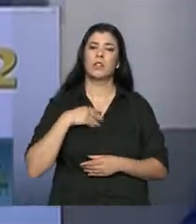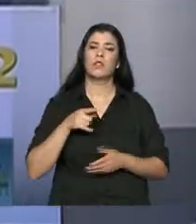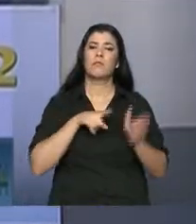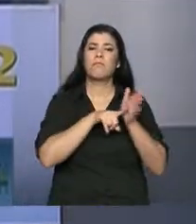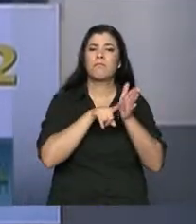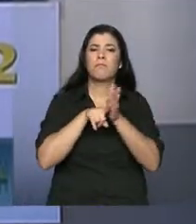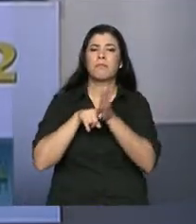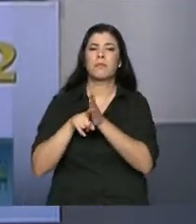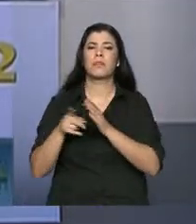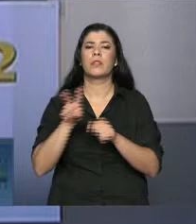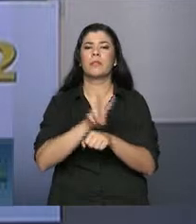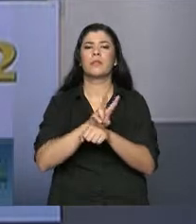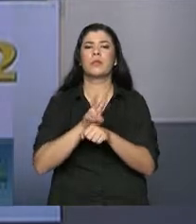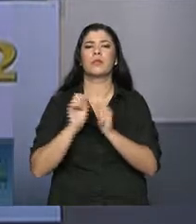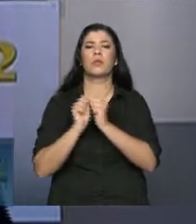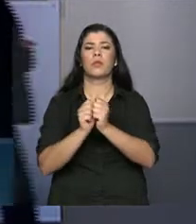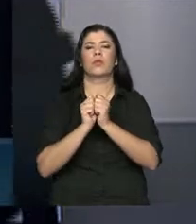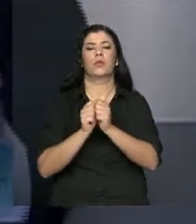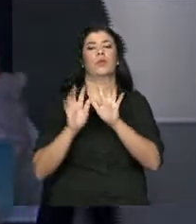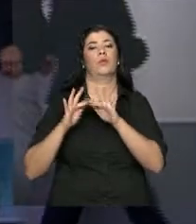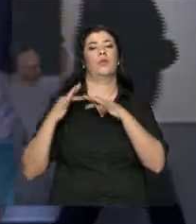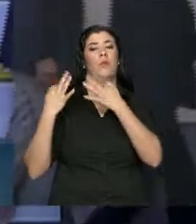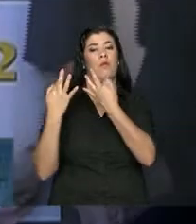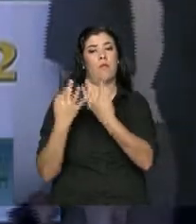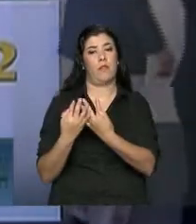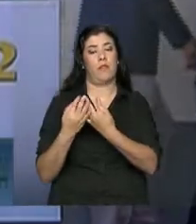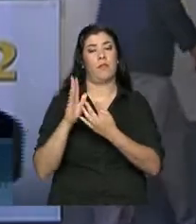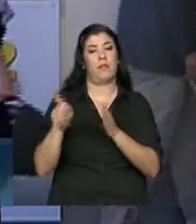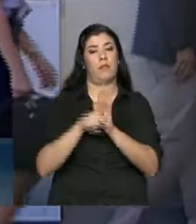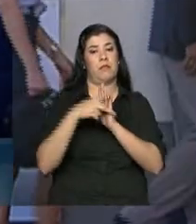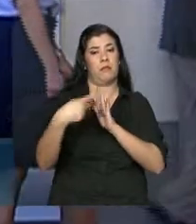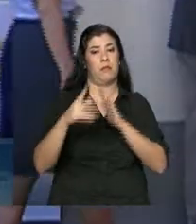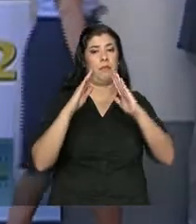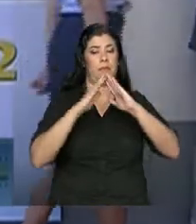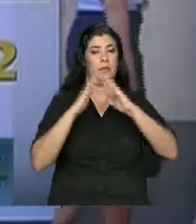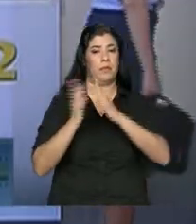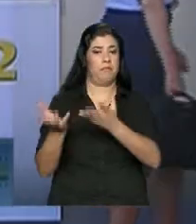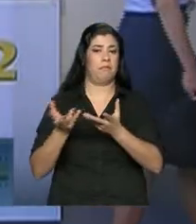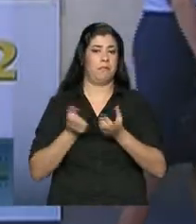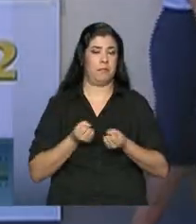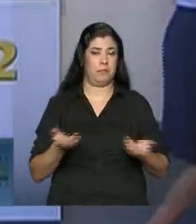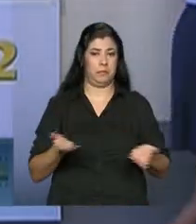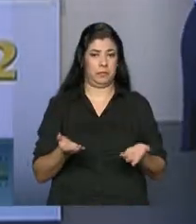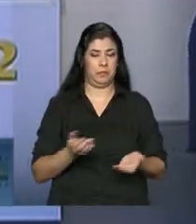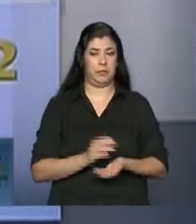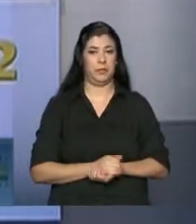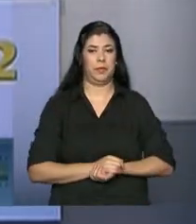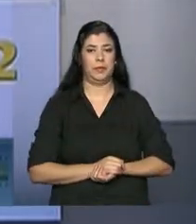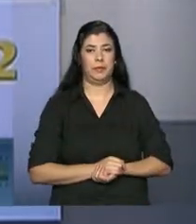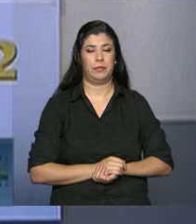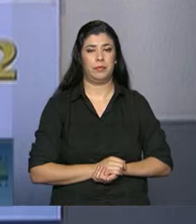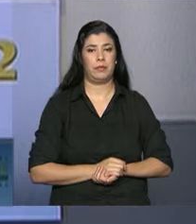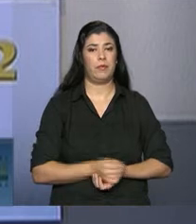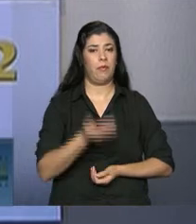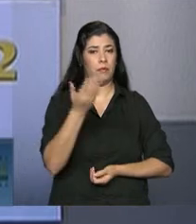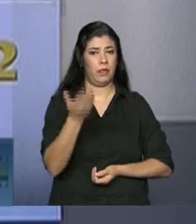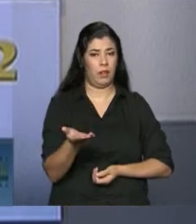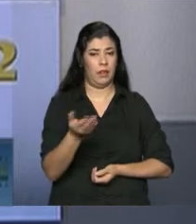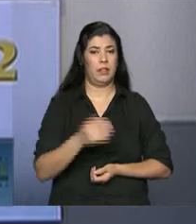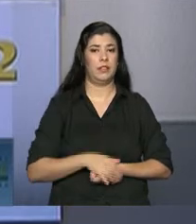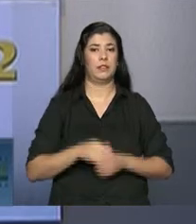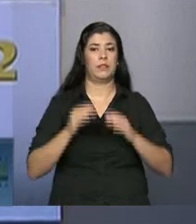espécie de vistoria junto com a família que recebe essa residência. O residencial